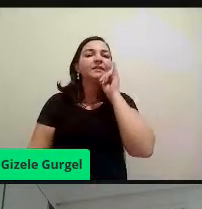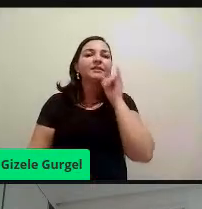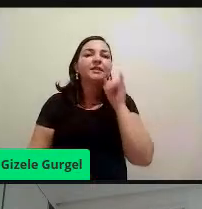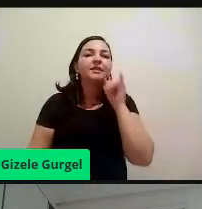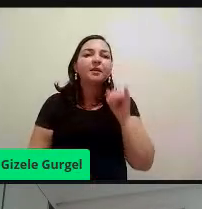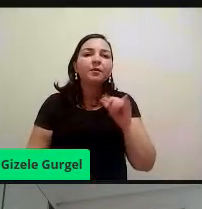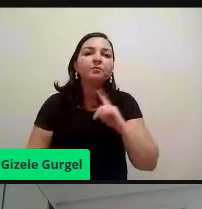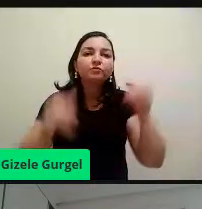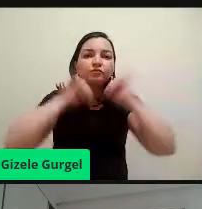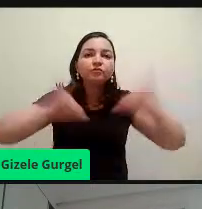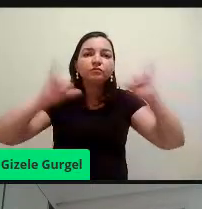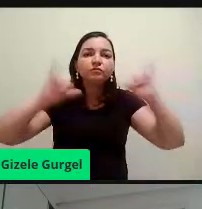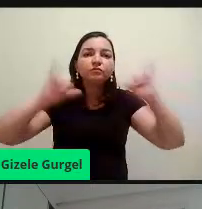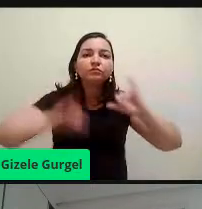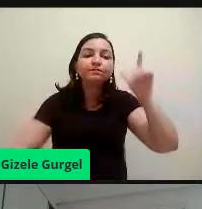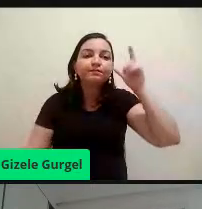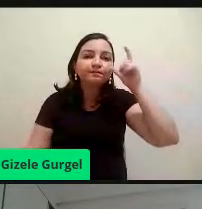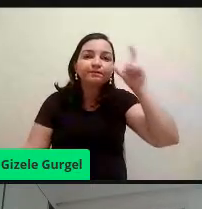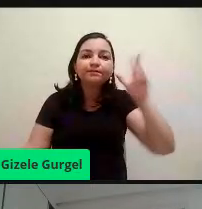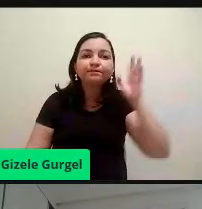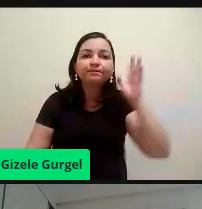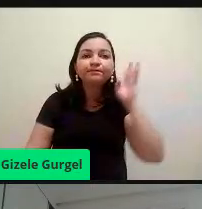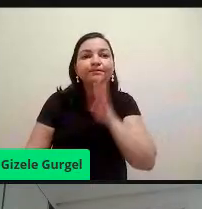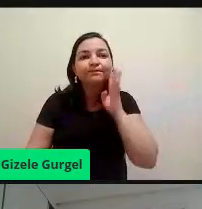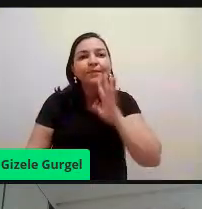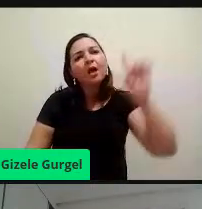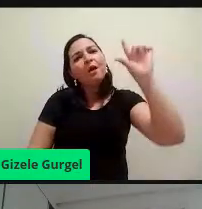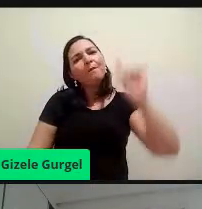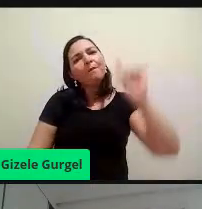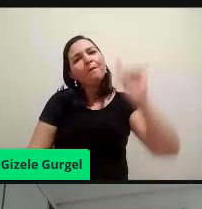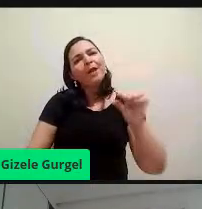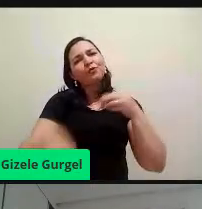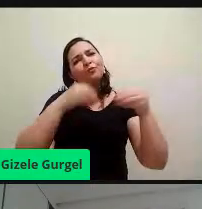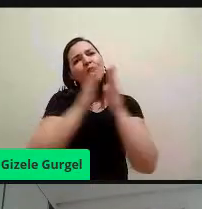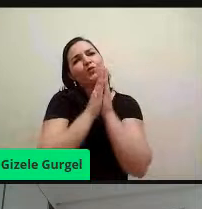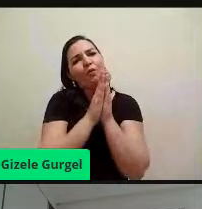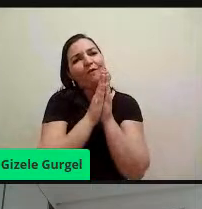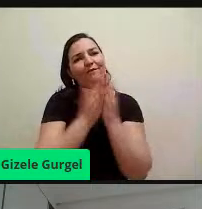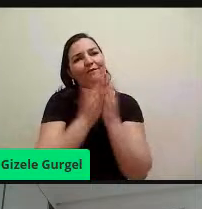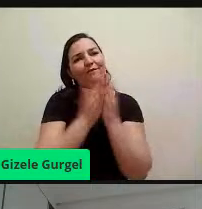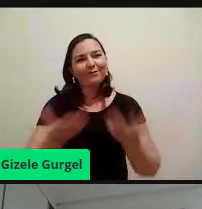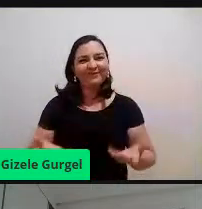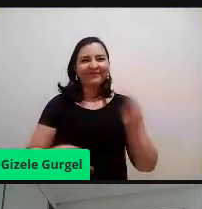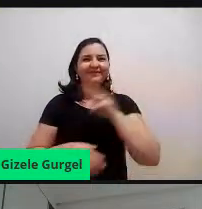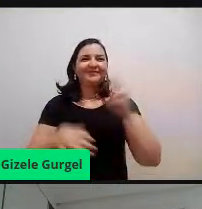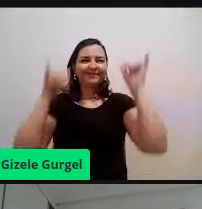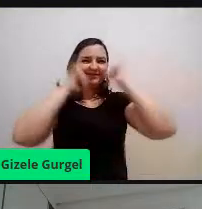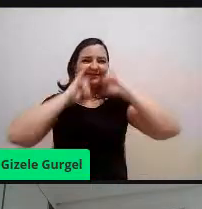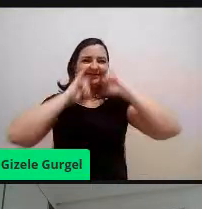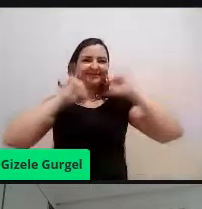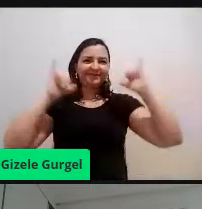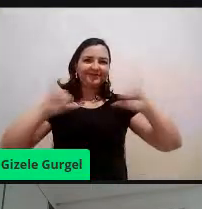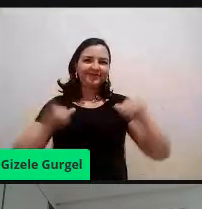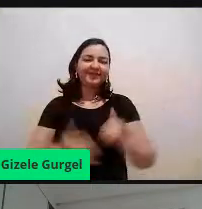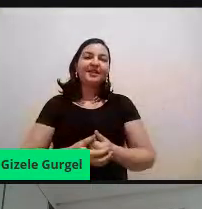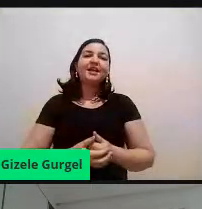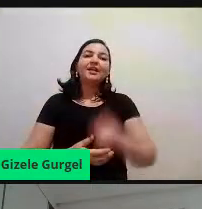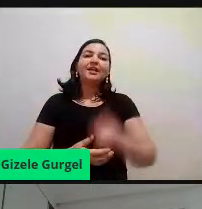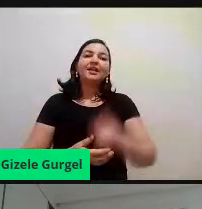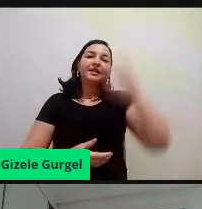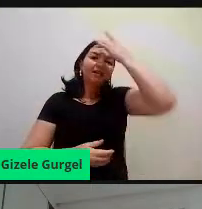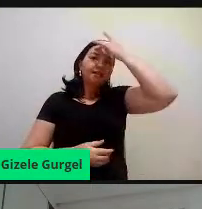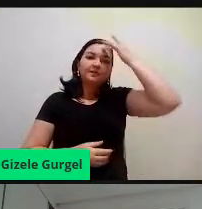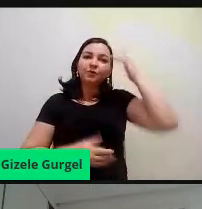foi bem interessante, menos plástico, por favor, né, então, várias pessoas, é,